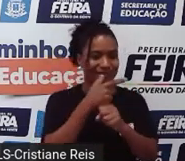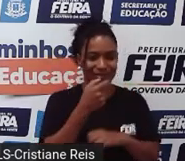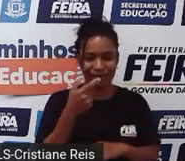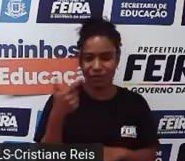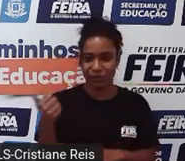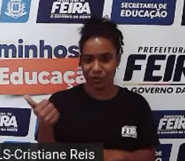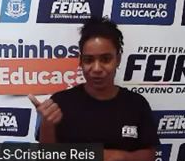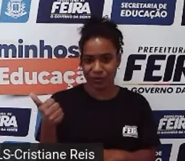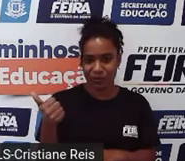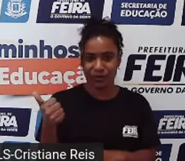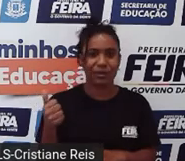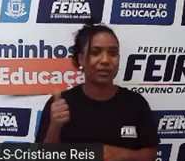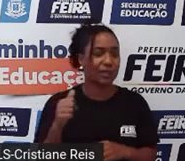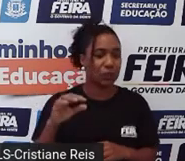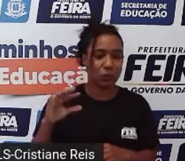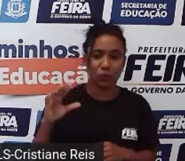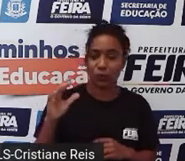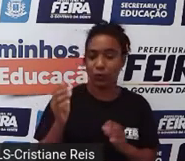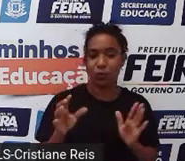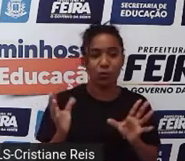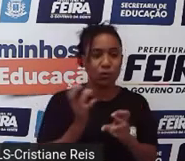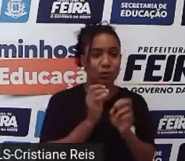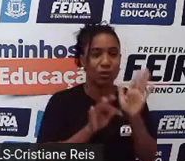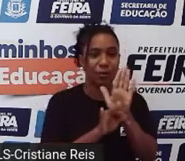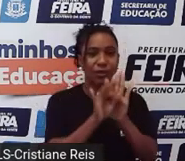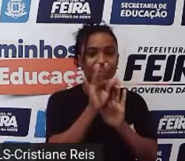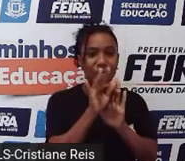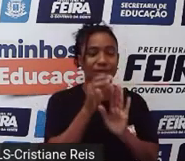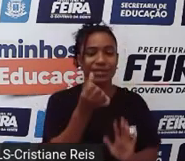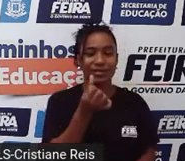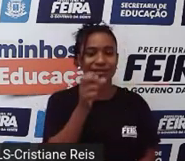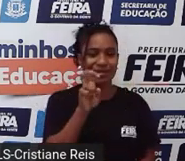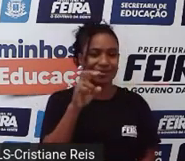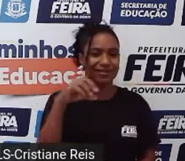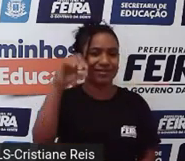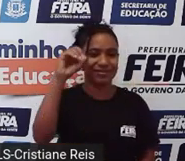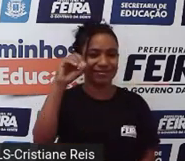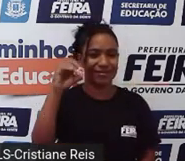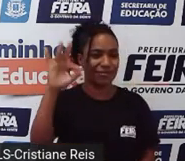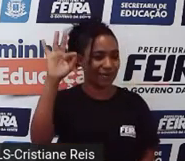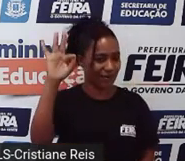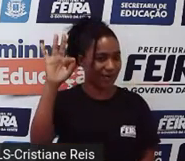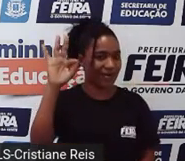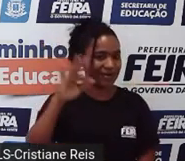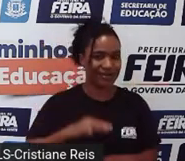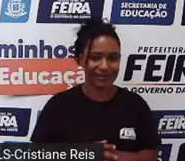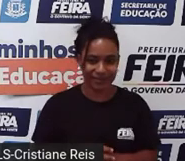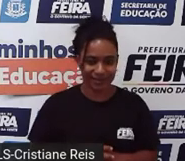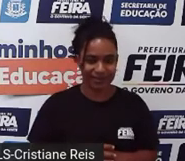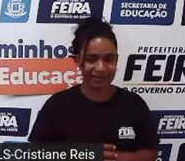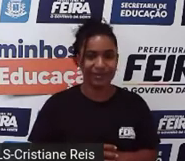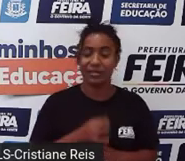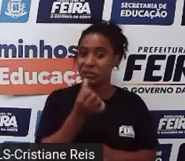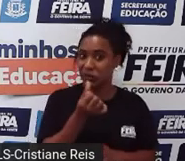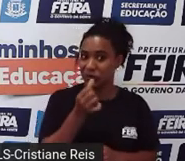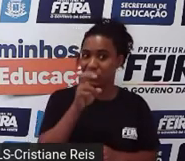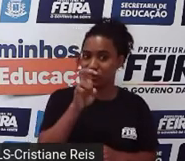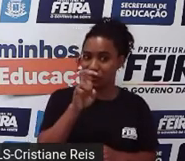em 65 degrees Fahrenheit. Então, a temperatura de 65 graus.